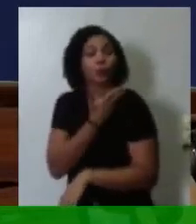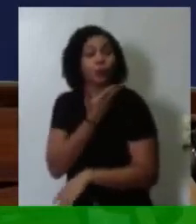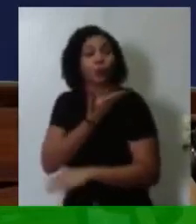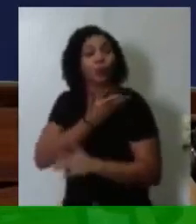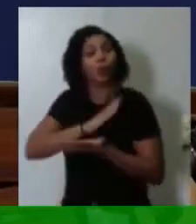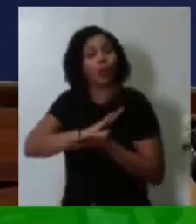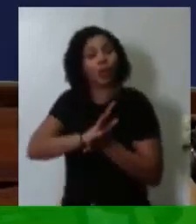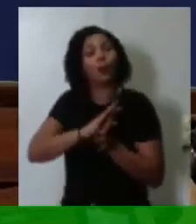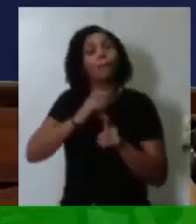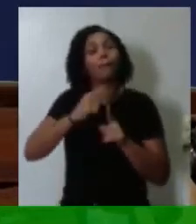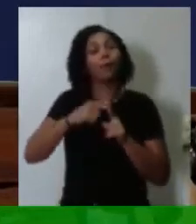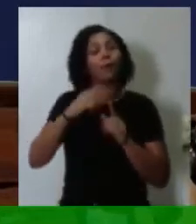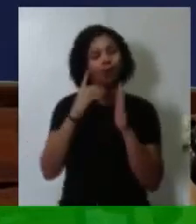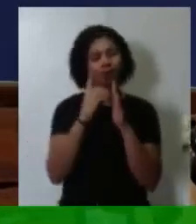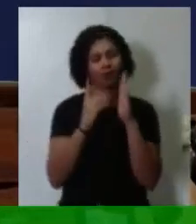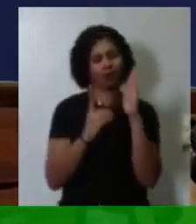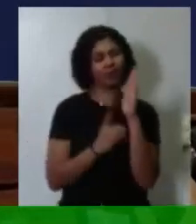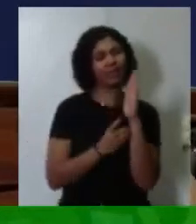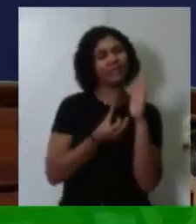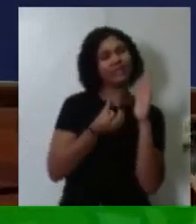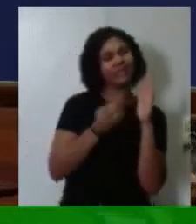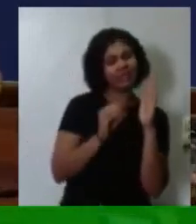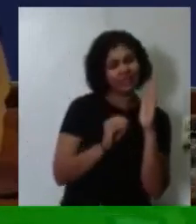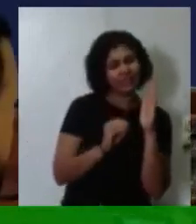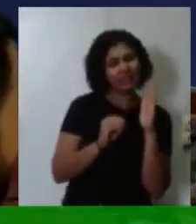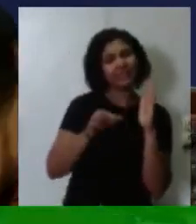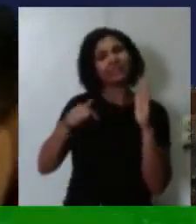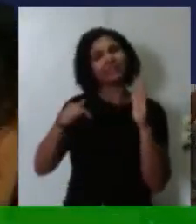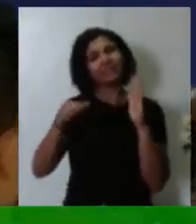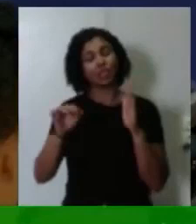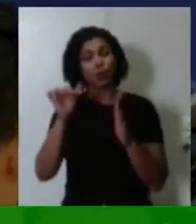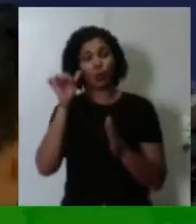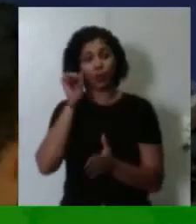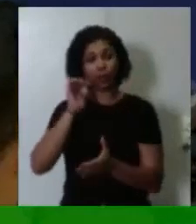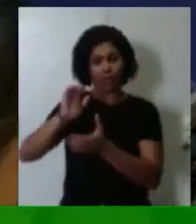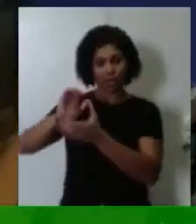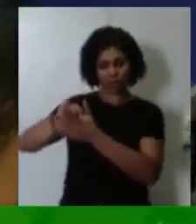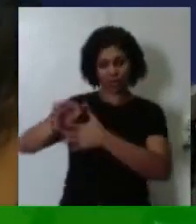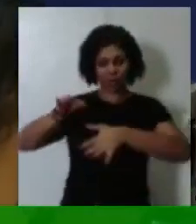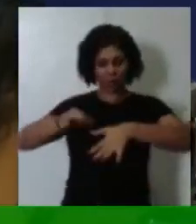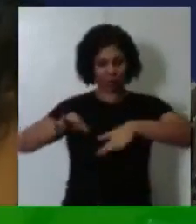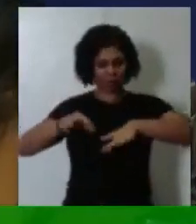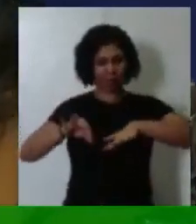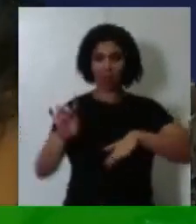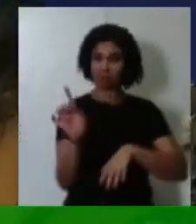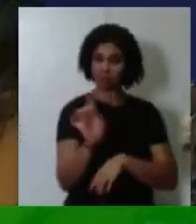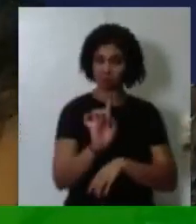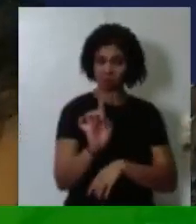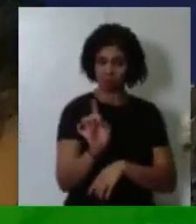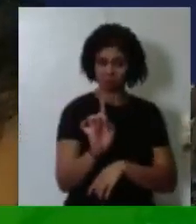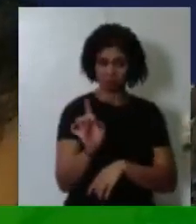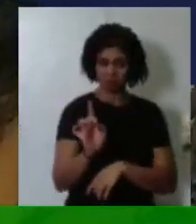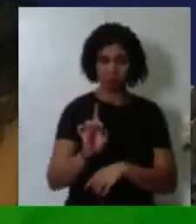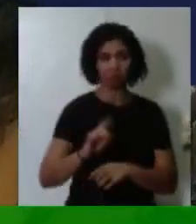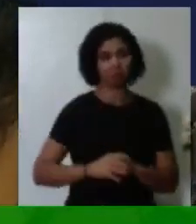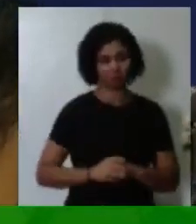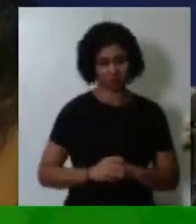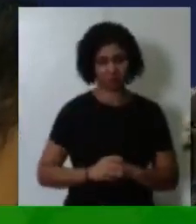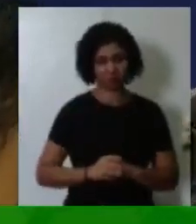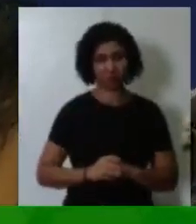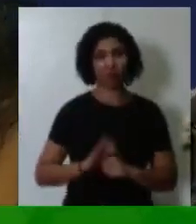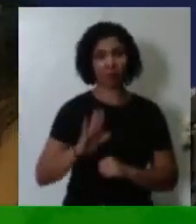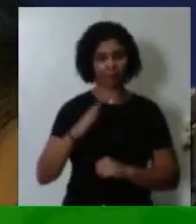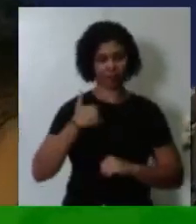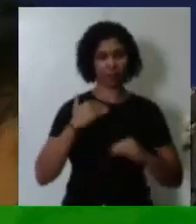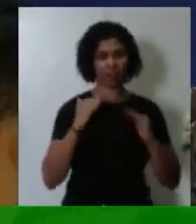anos 60, chegando aos anos 70, mulher casada não pintava unhas, mas a minha